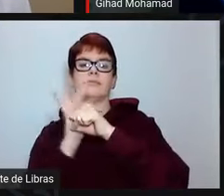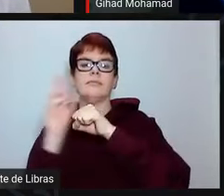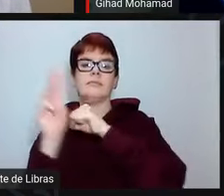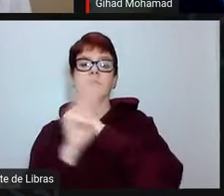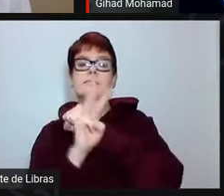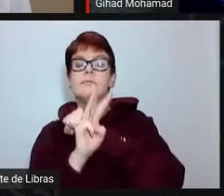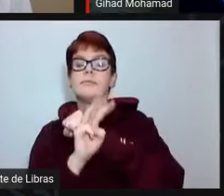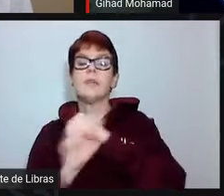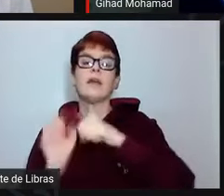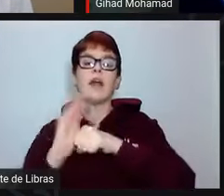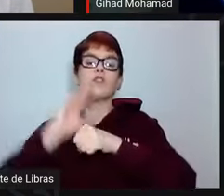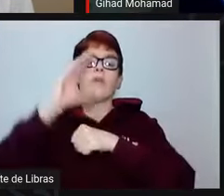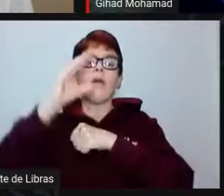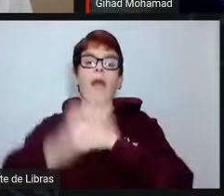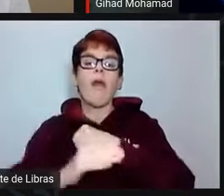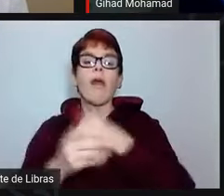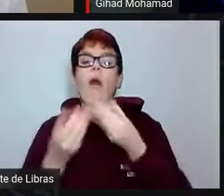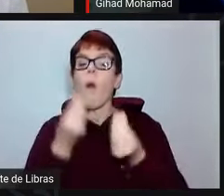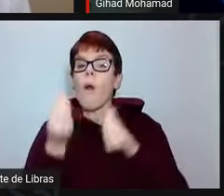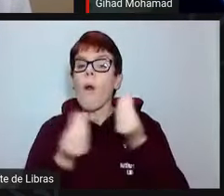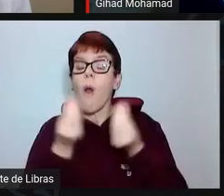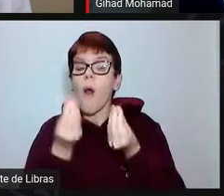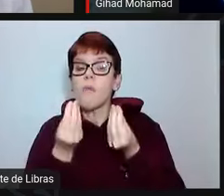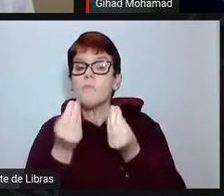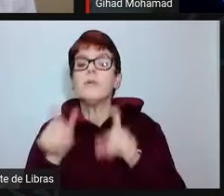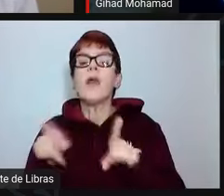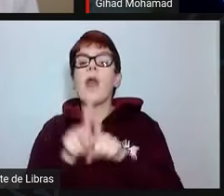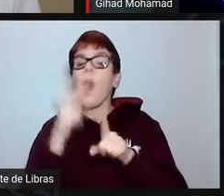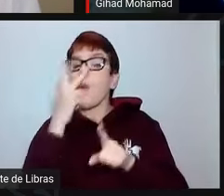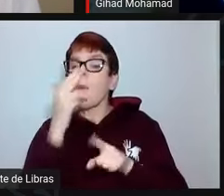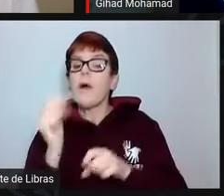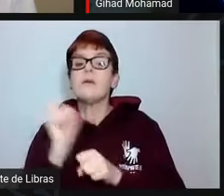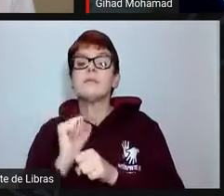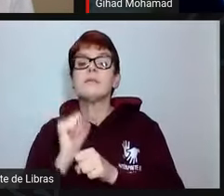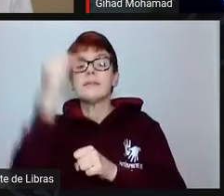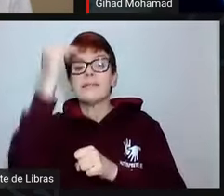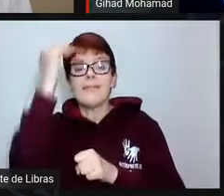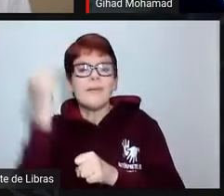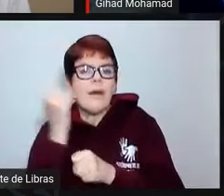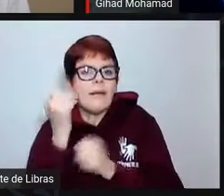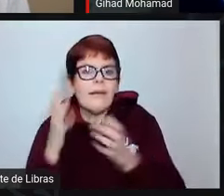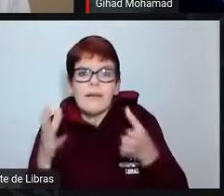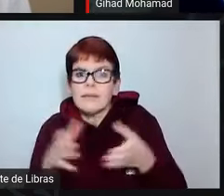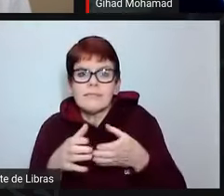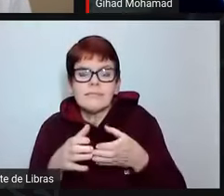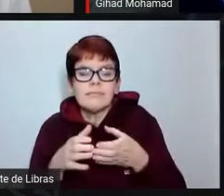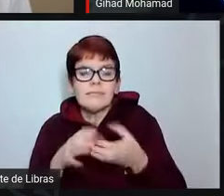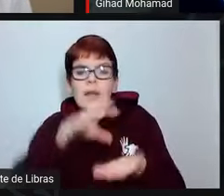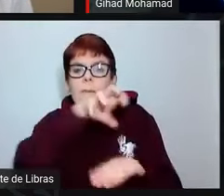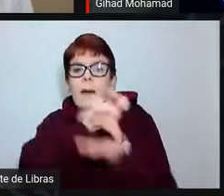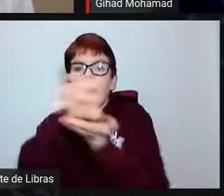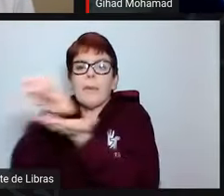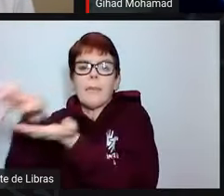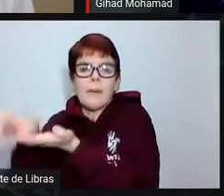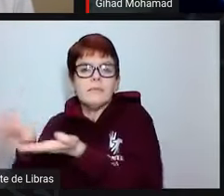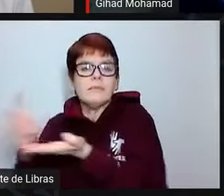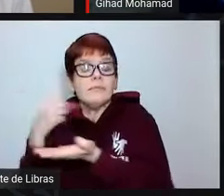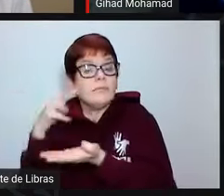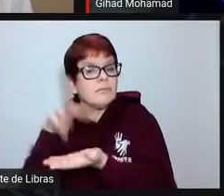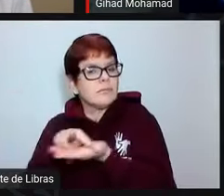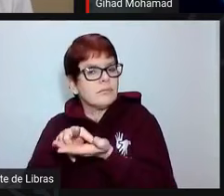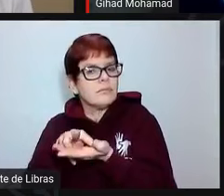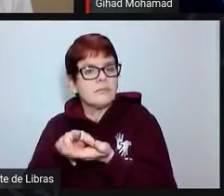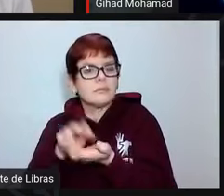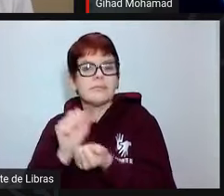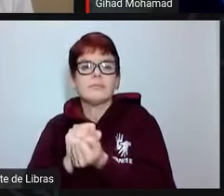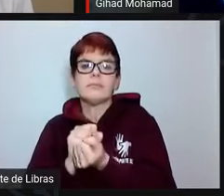estamos articulados com Santa Maria, com o município de Santa Maria, como nós estamos articulados com todos